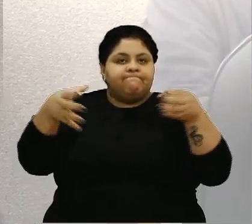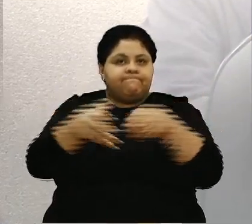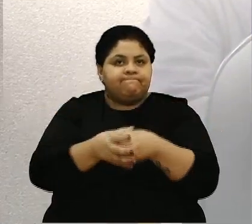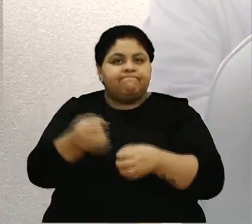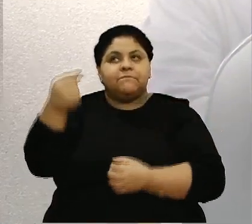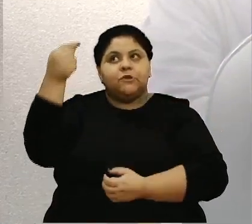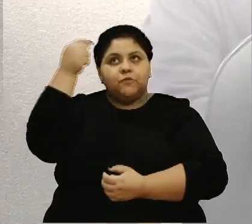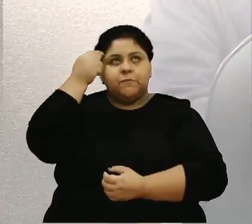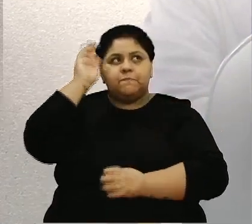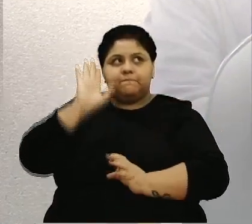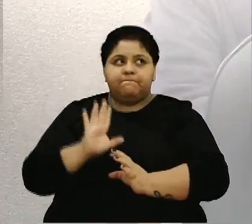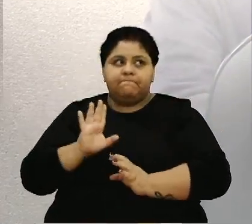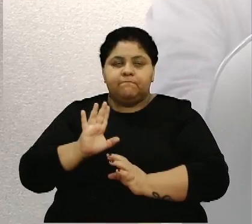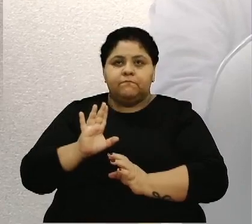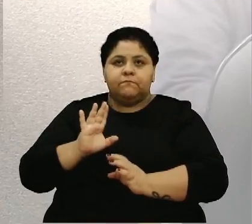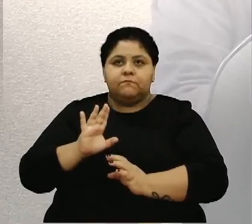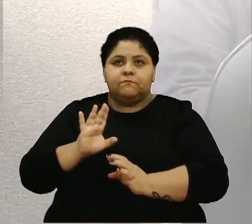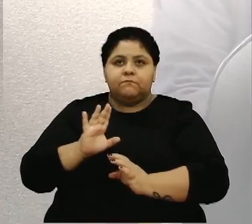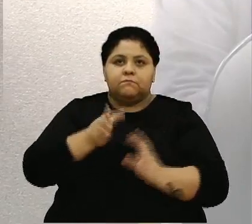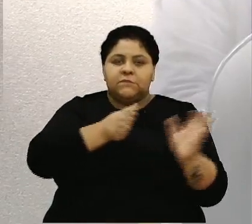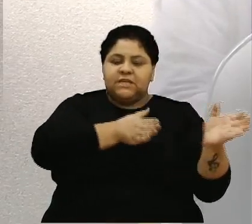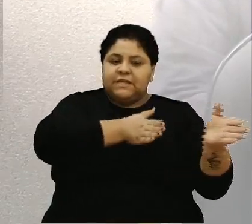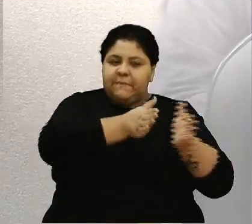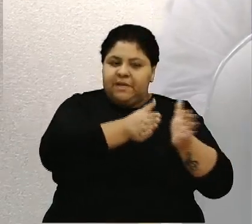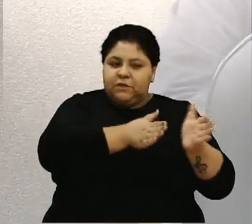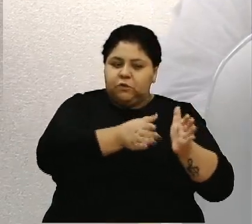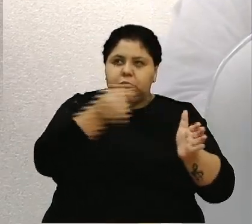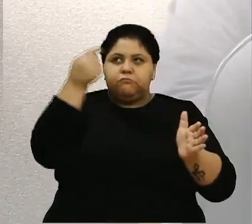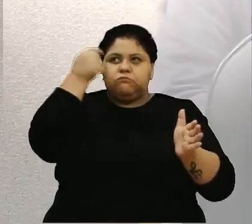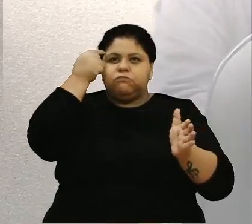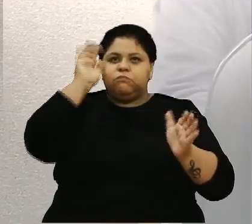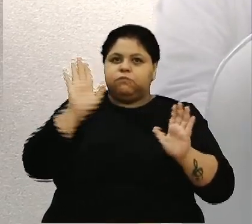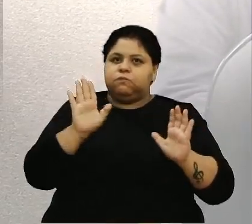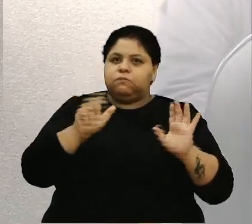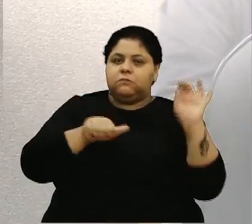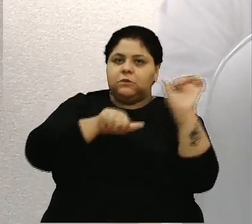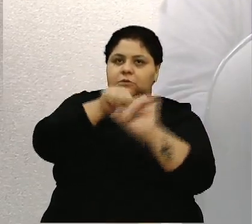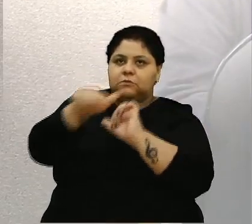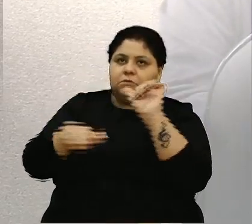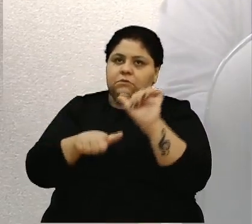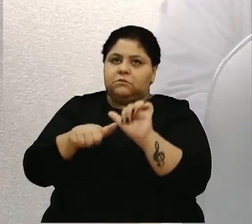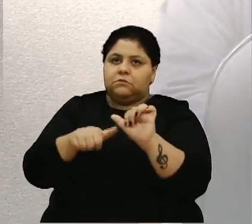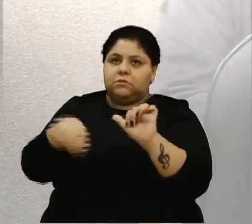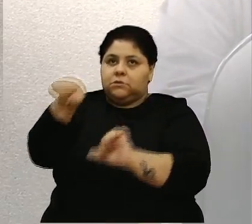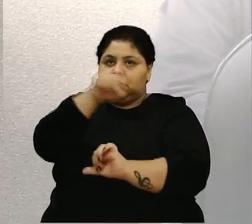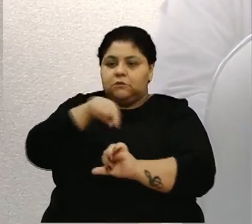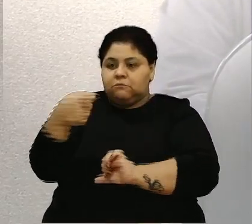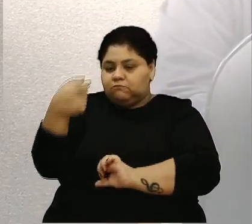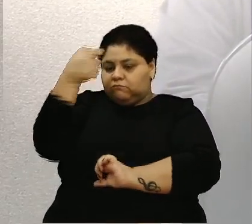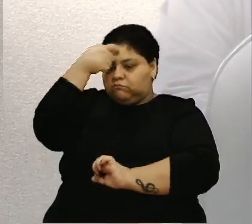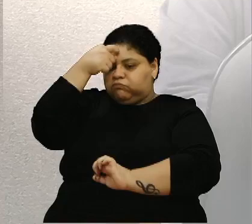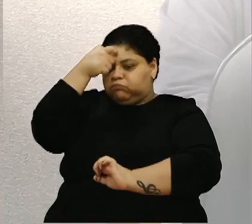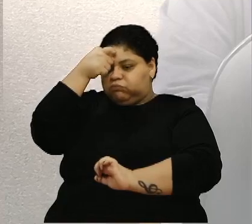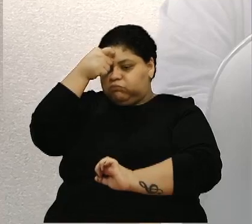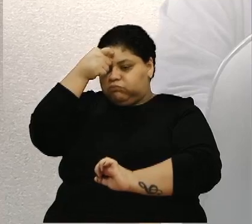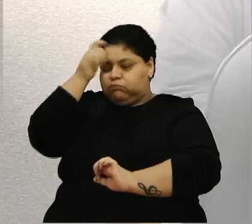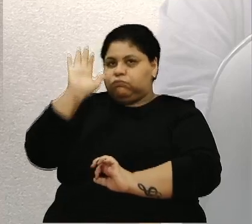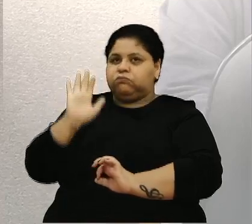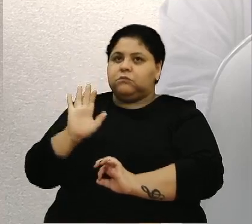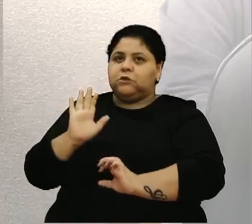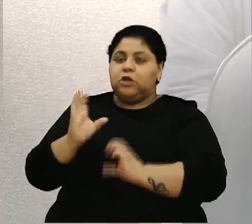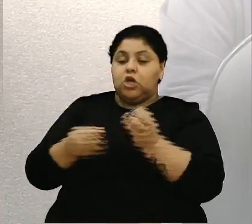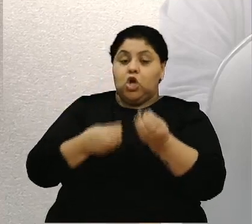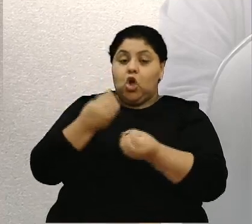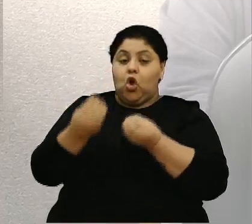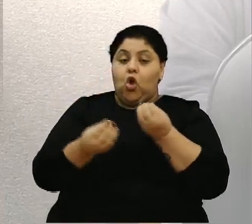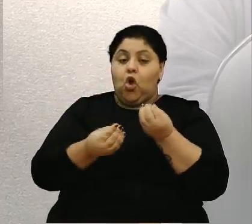pensar em ideias, em adaptações, em mudar a nossa consciência com relação a como a